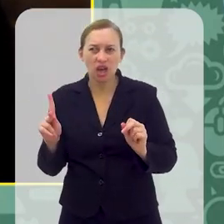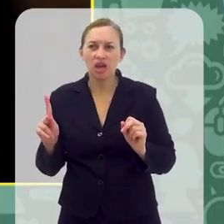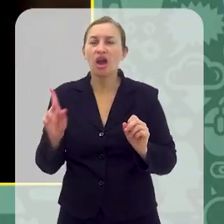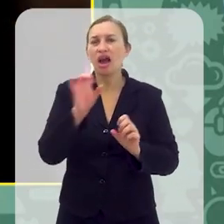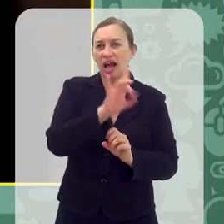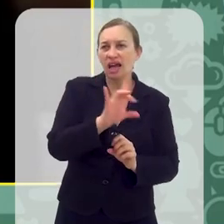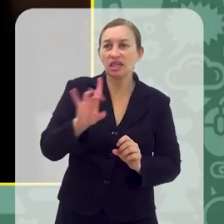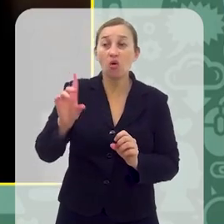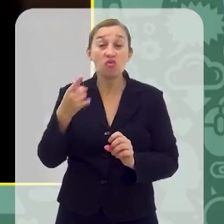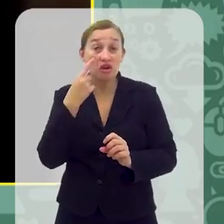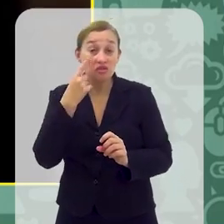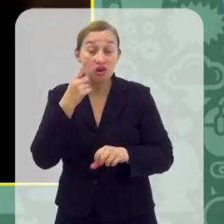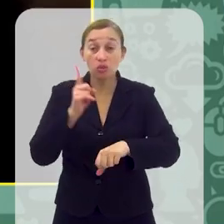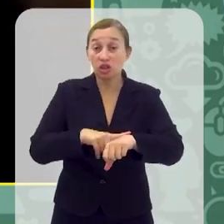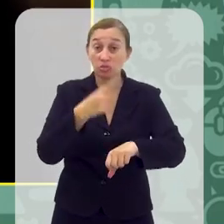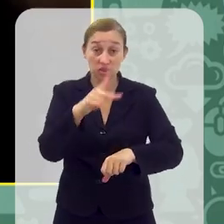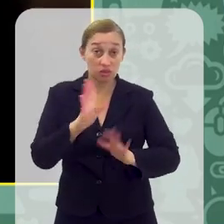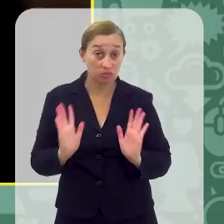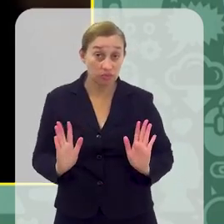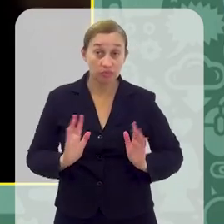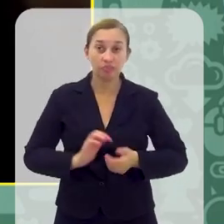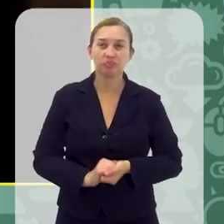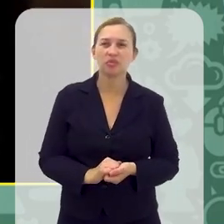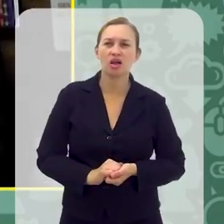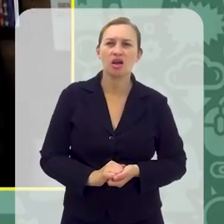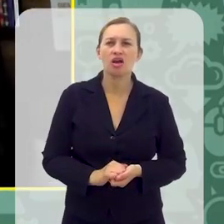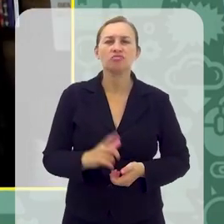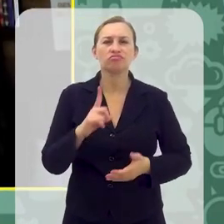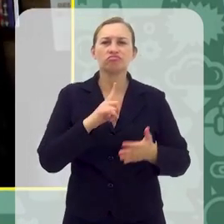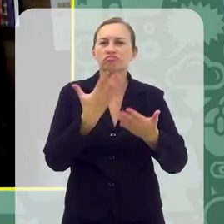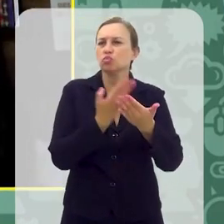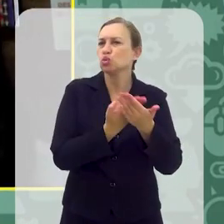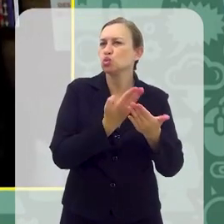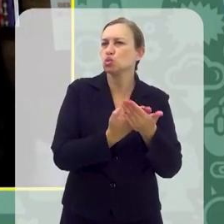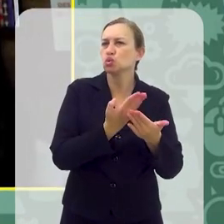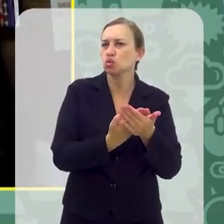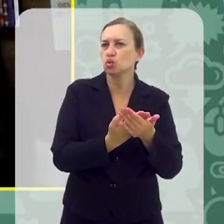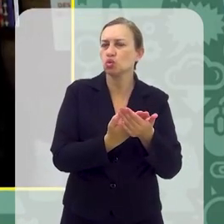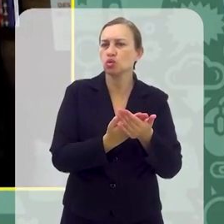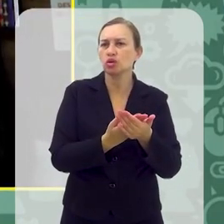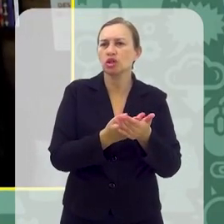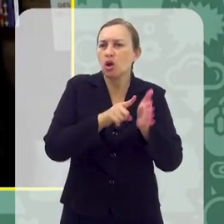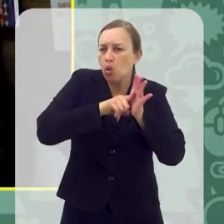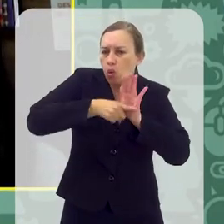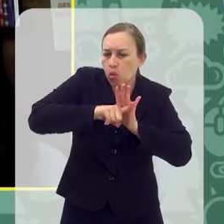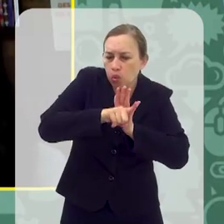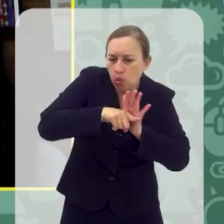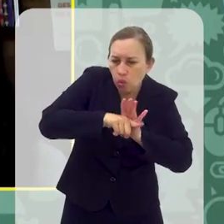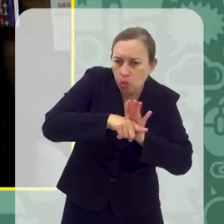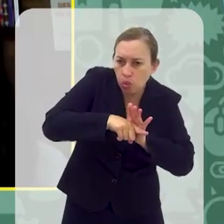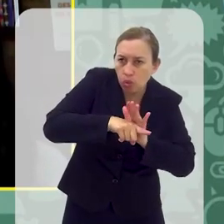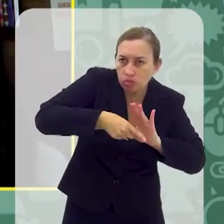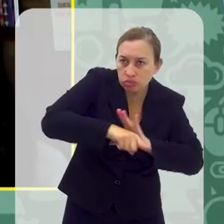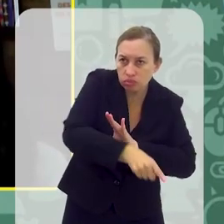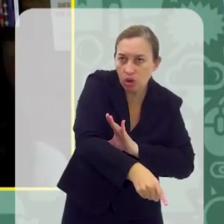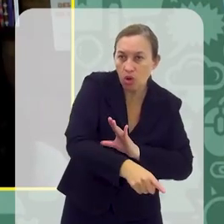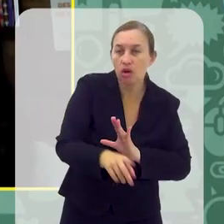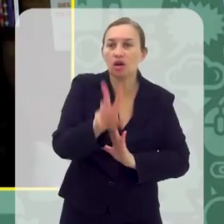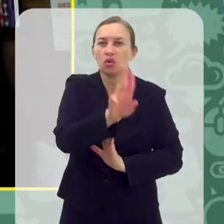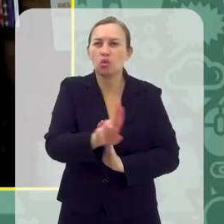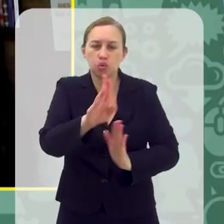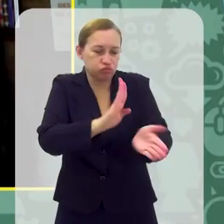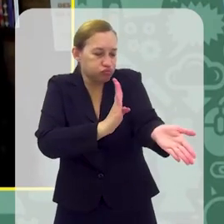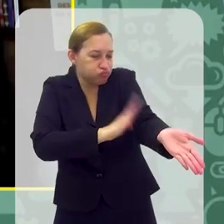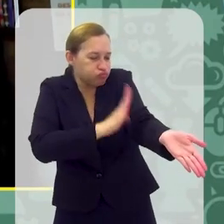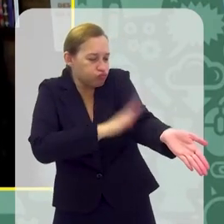forma ok, então, cada um vai definir ali o seu tempo. Existem estudos que, pesquisadores até que mostram que a criança